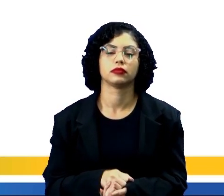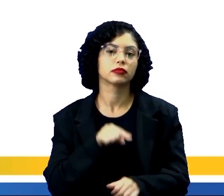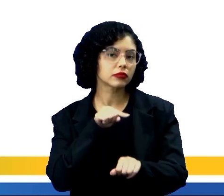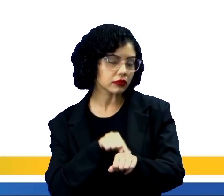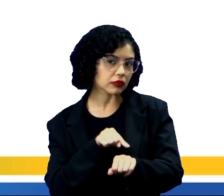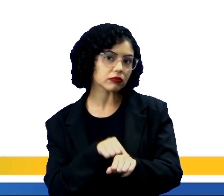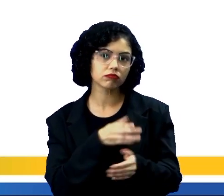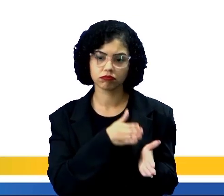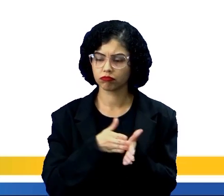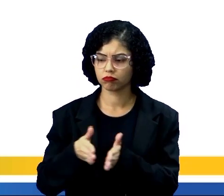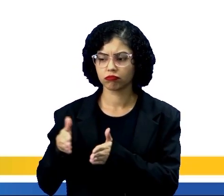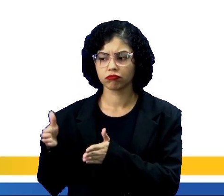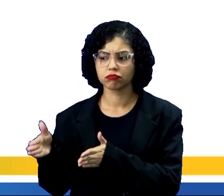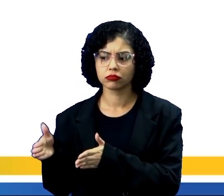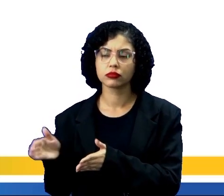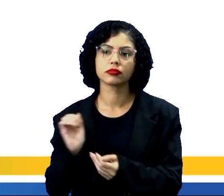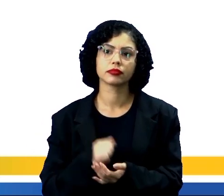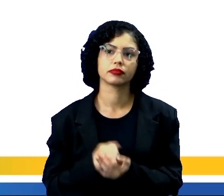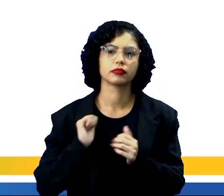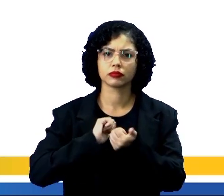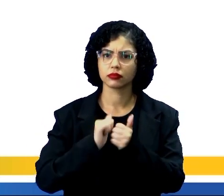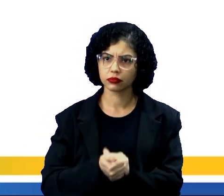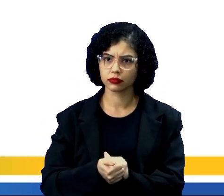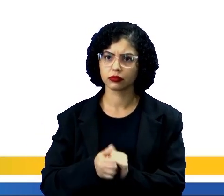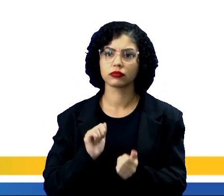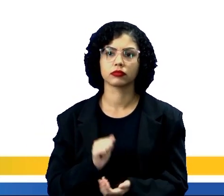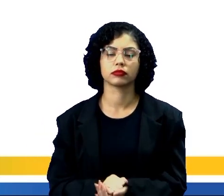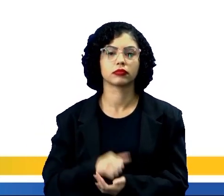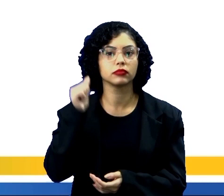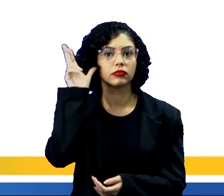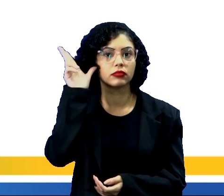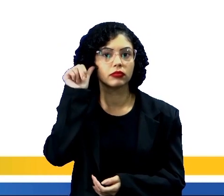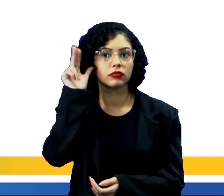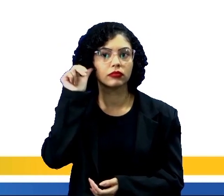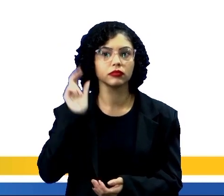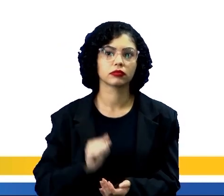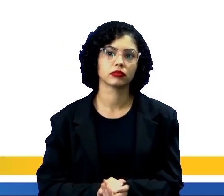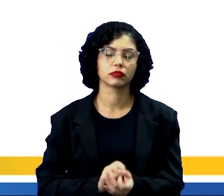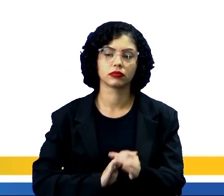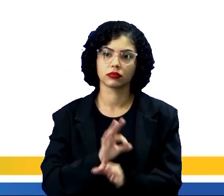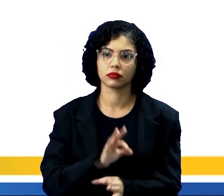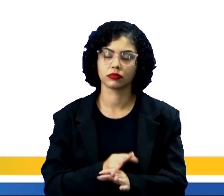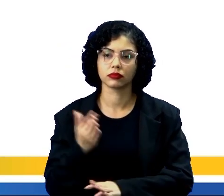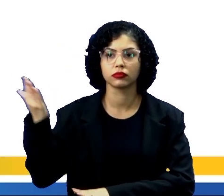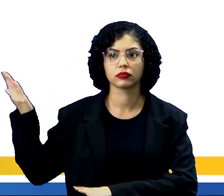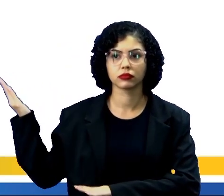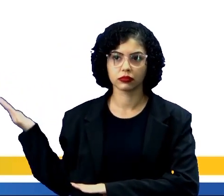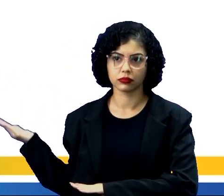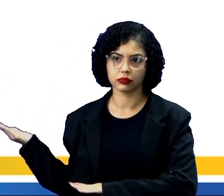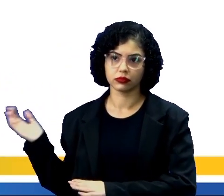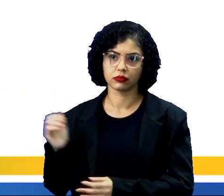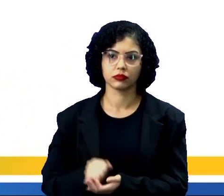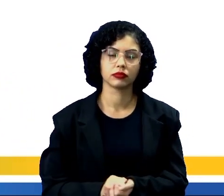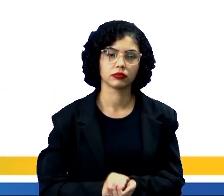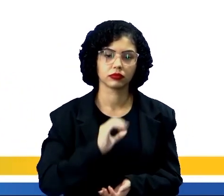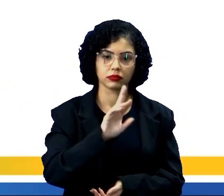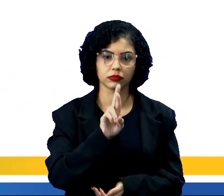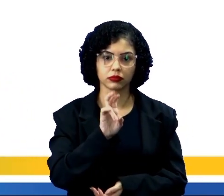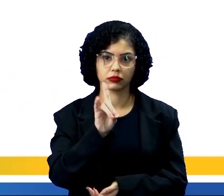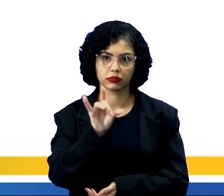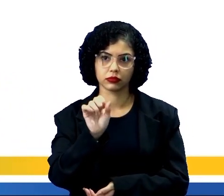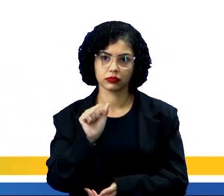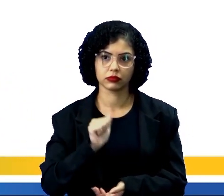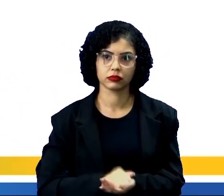Com o tempo, eles adaptaram os cavalos com equipamentos como roda,